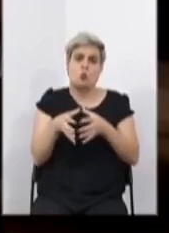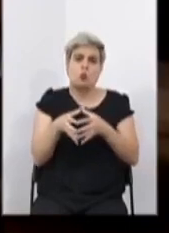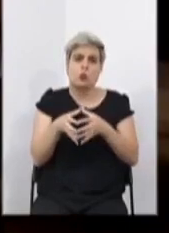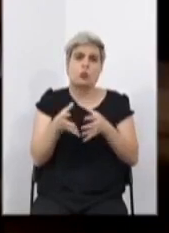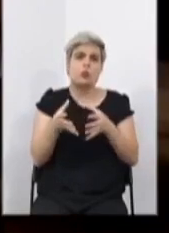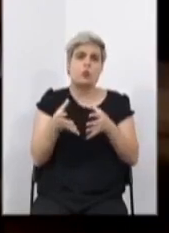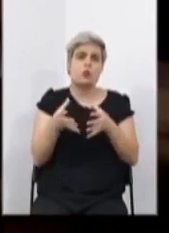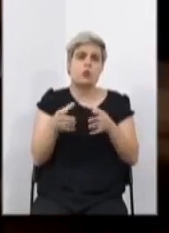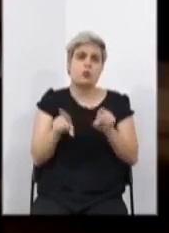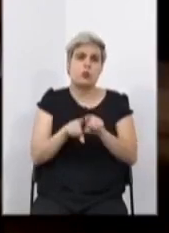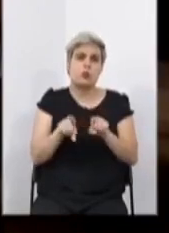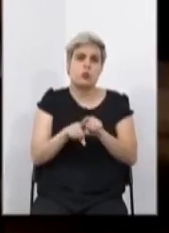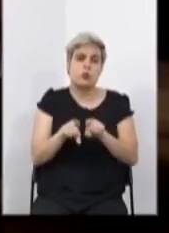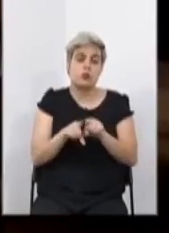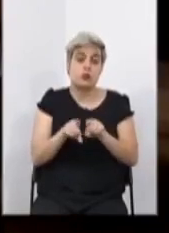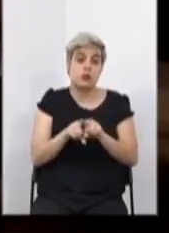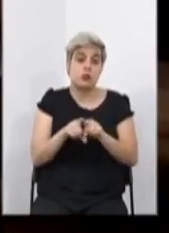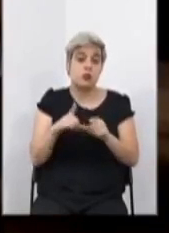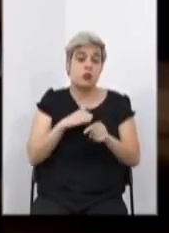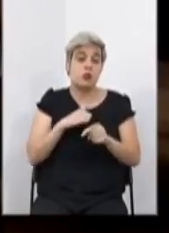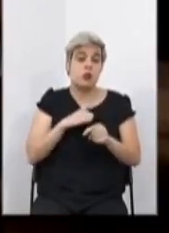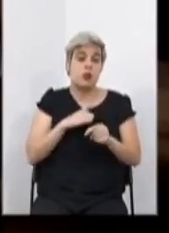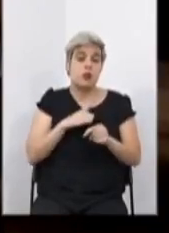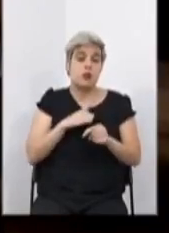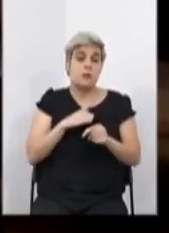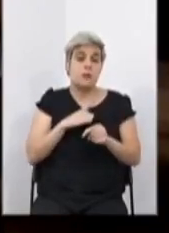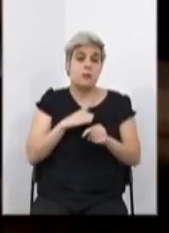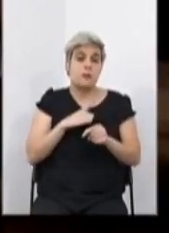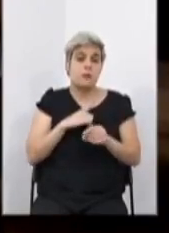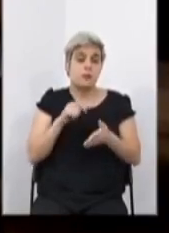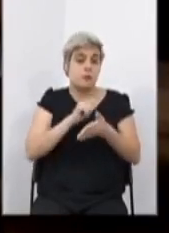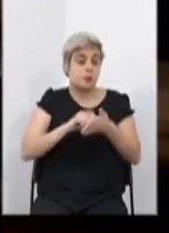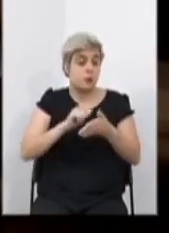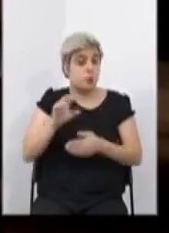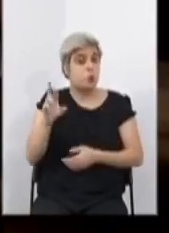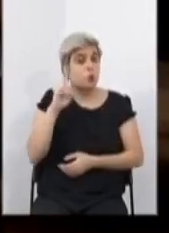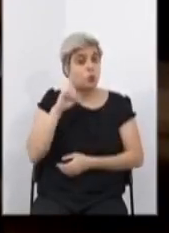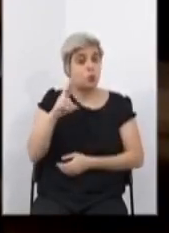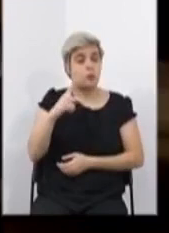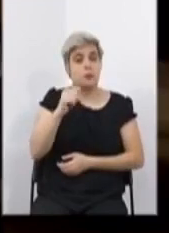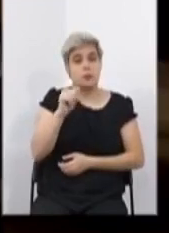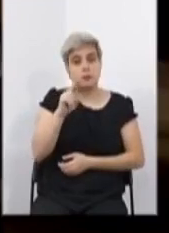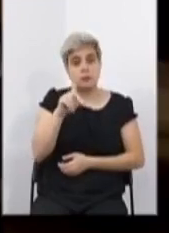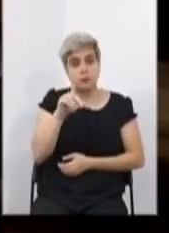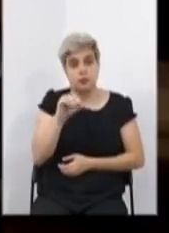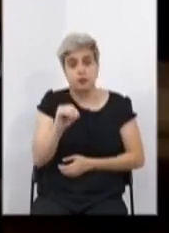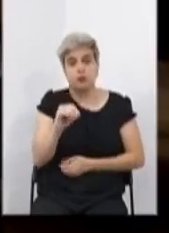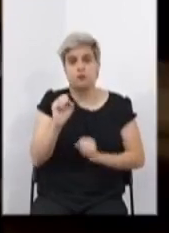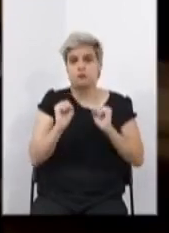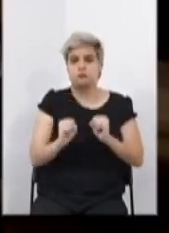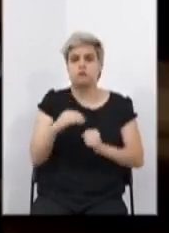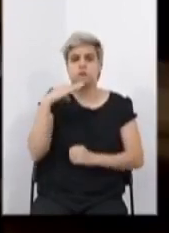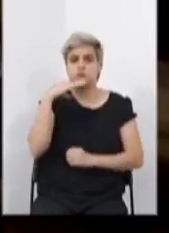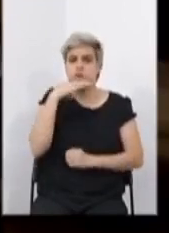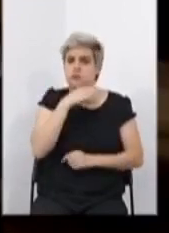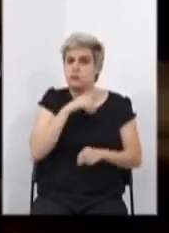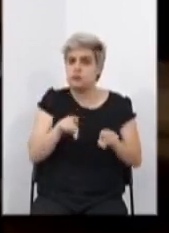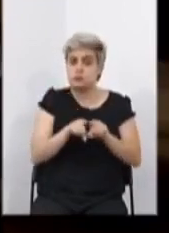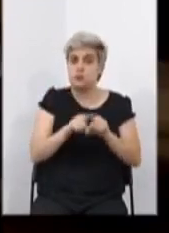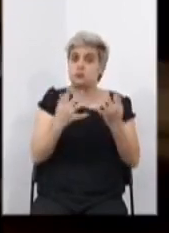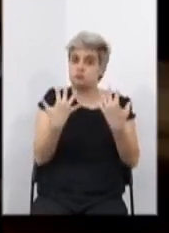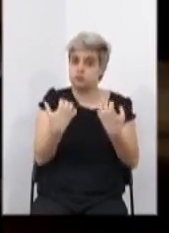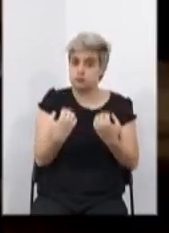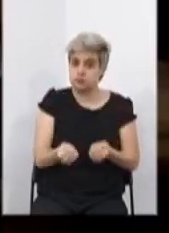de forma brilhante, com o parecer do relator doutor Paulo, pode apreciar e votar favorável. É uma